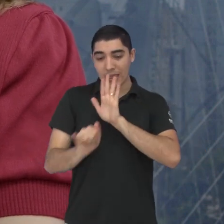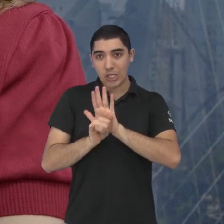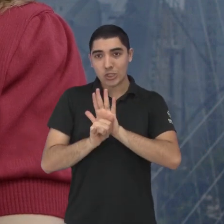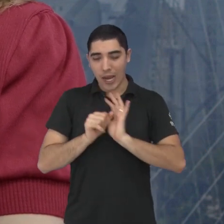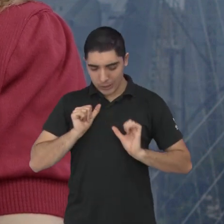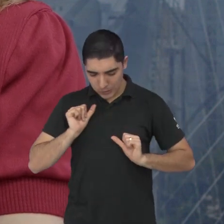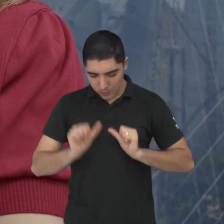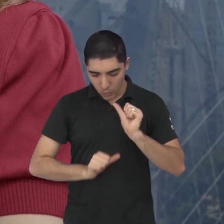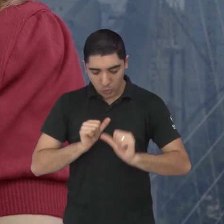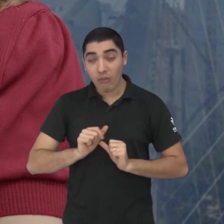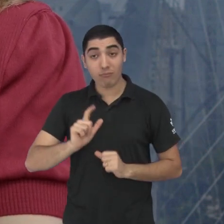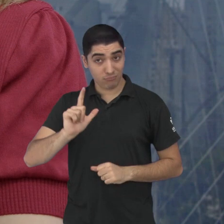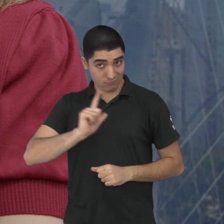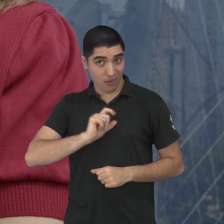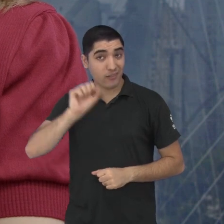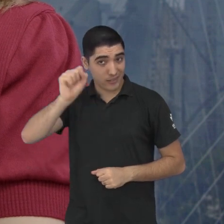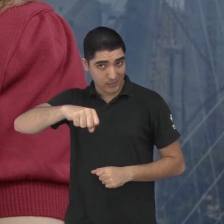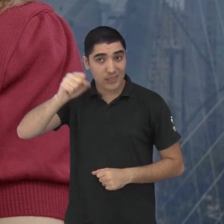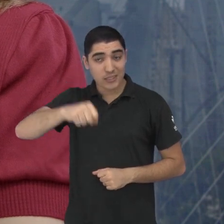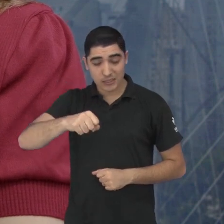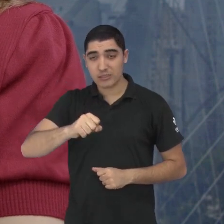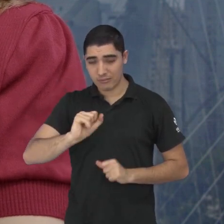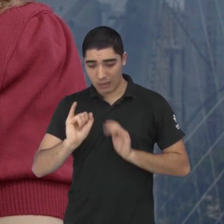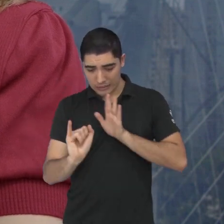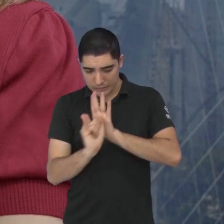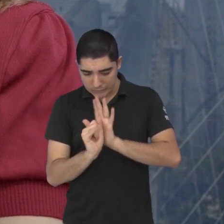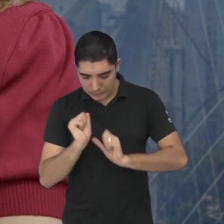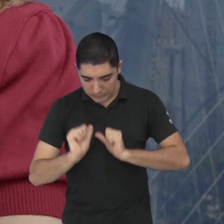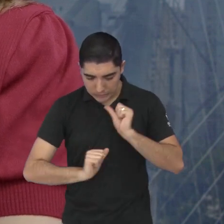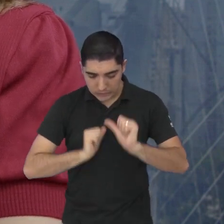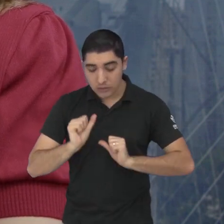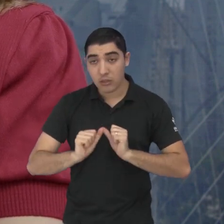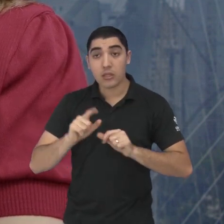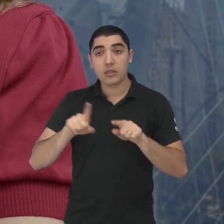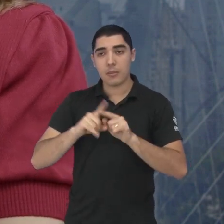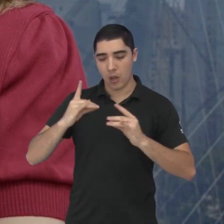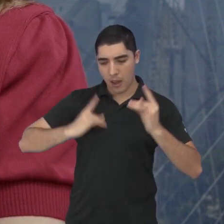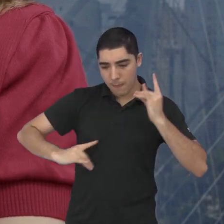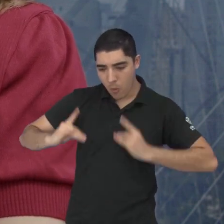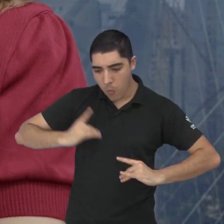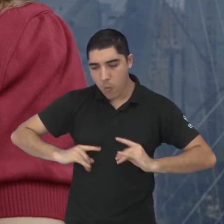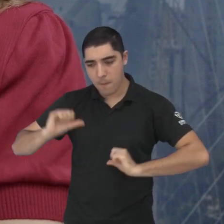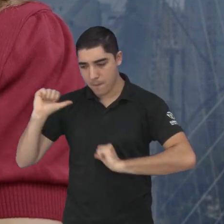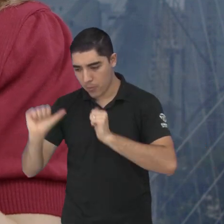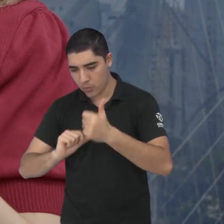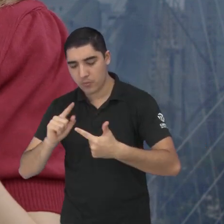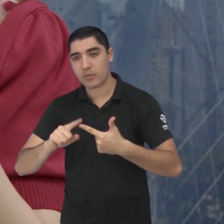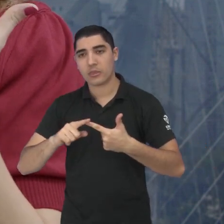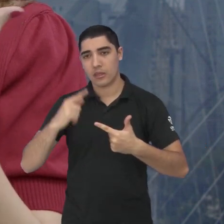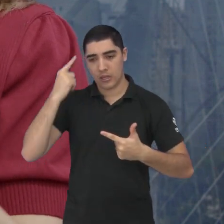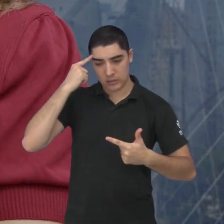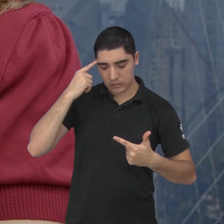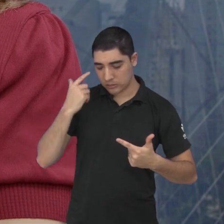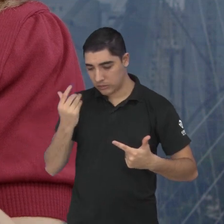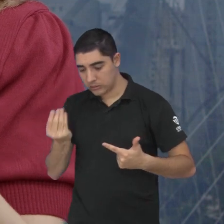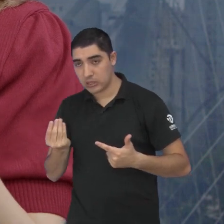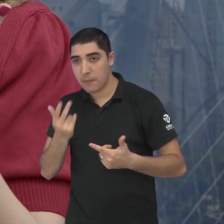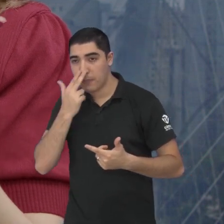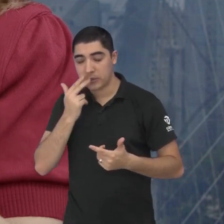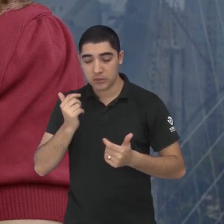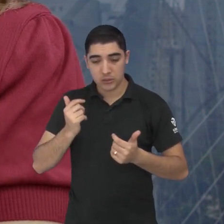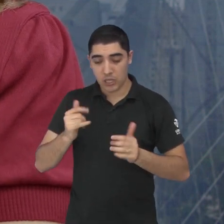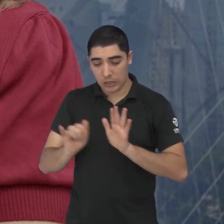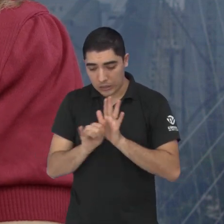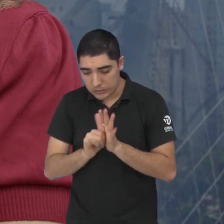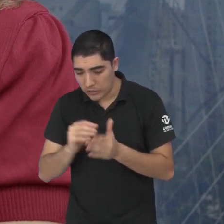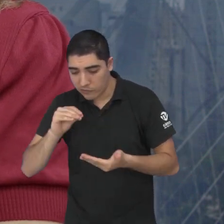crise de identidade que a gente fala, ela existe. E muitas vezes, né? Essas alterações hormonais, essa crise de identidade,